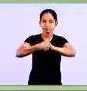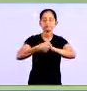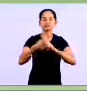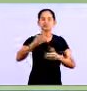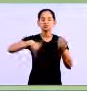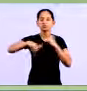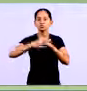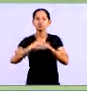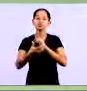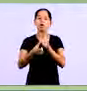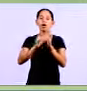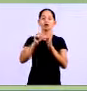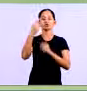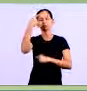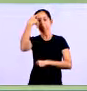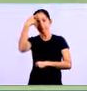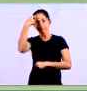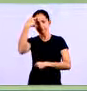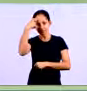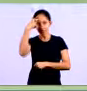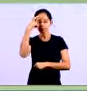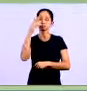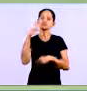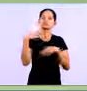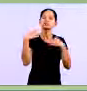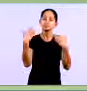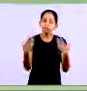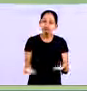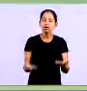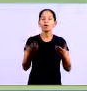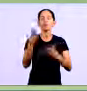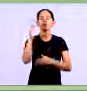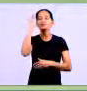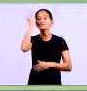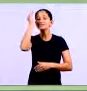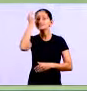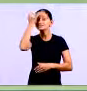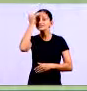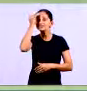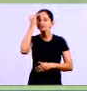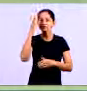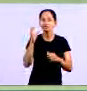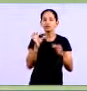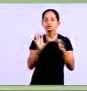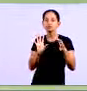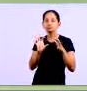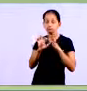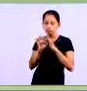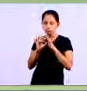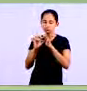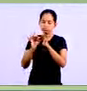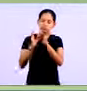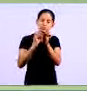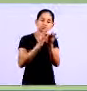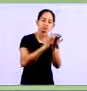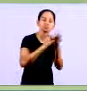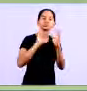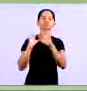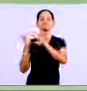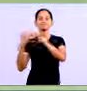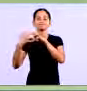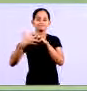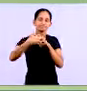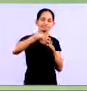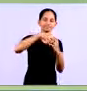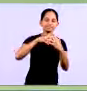elecidos. Ou seja, é que nós entendamos como fazer funcionar essa grande engrenagem que nós já estudamos em outra discipl